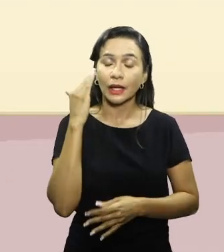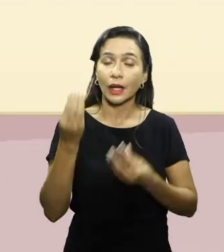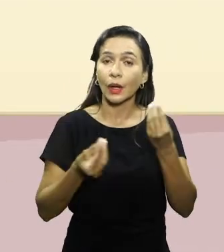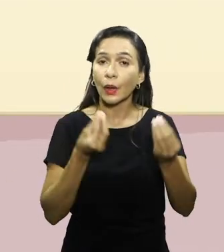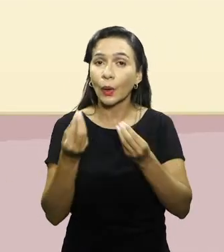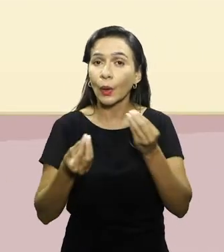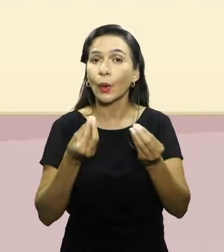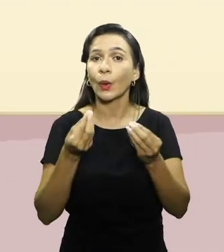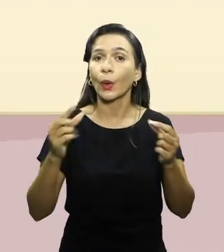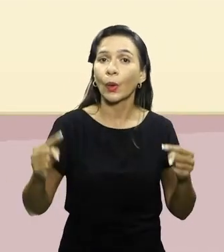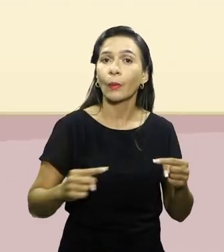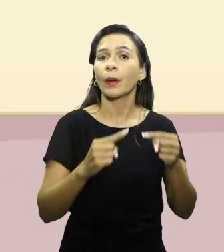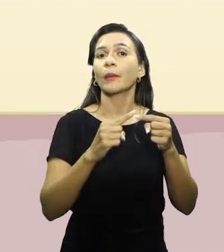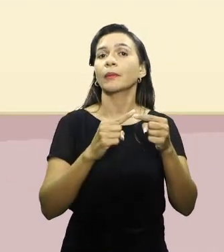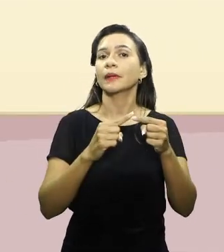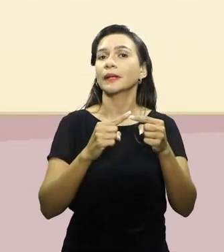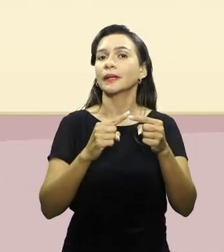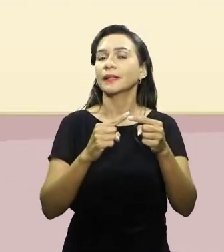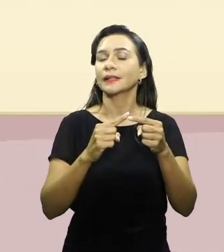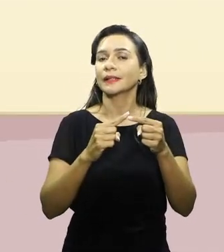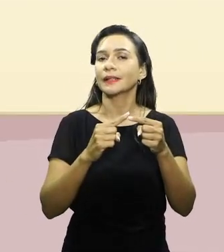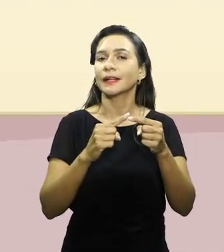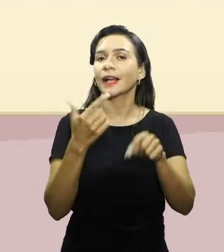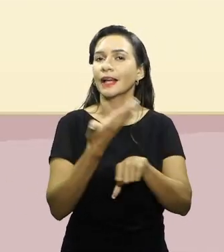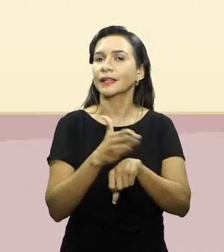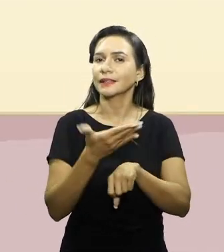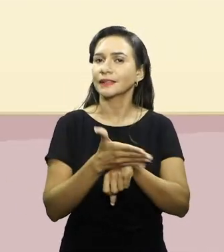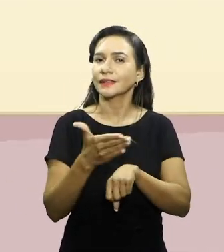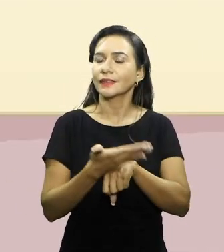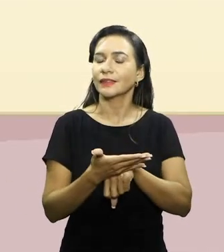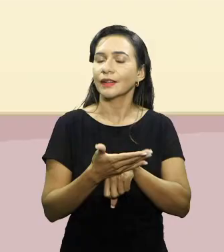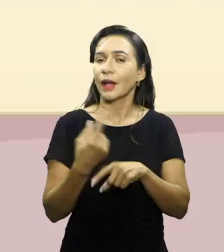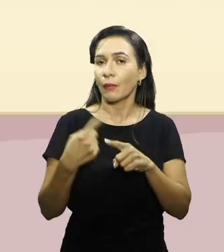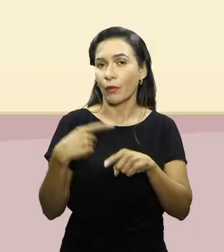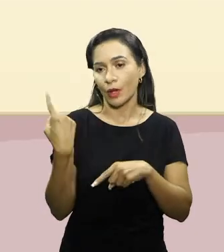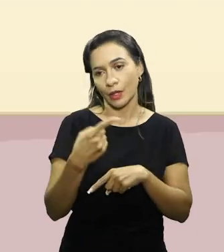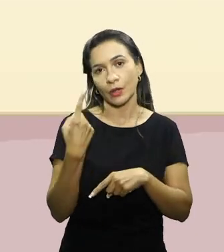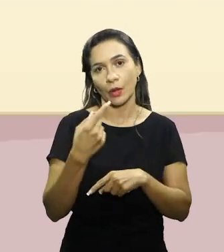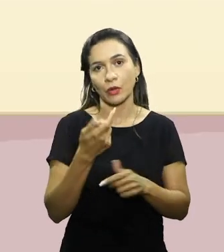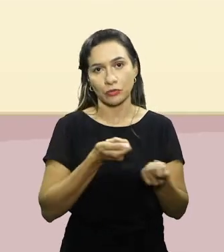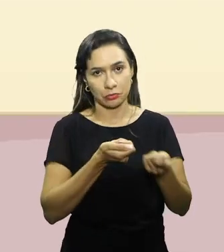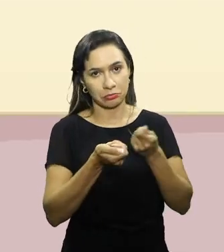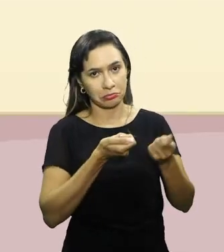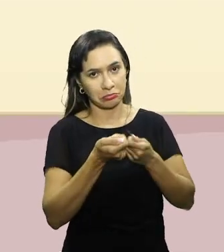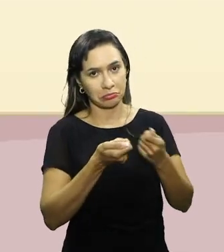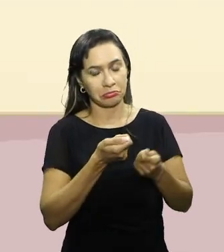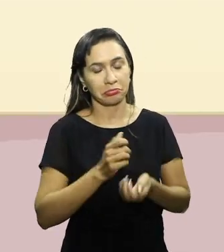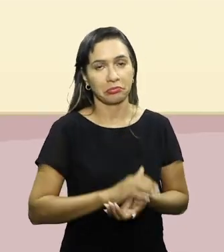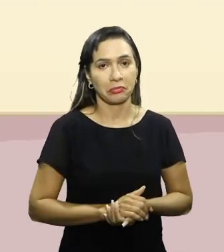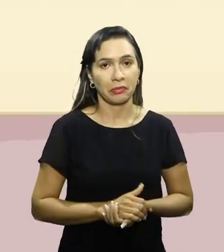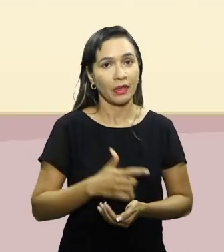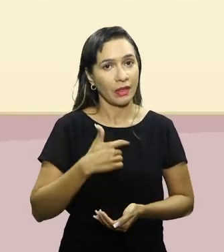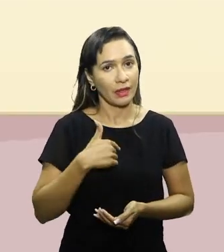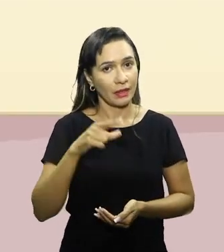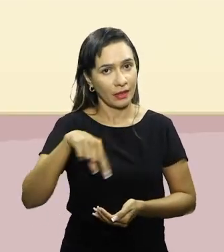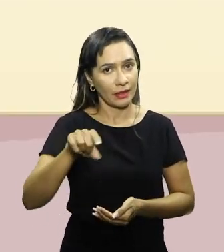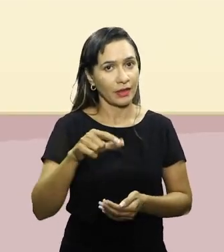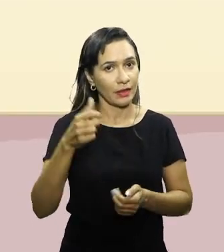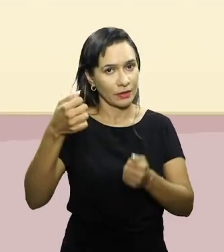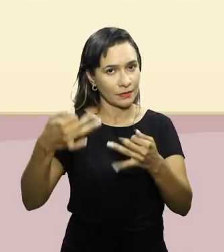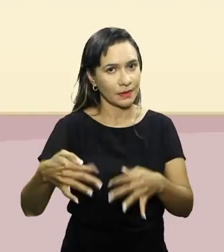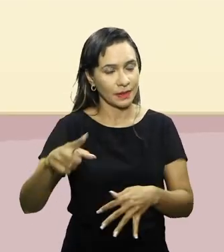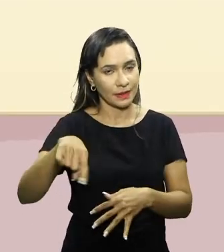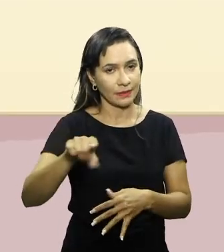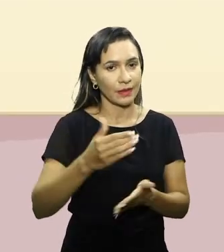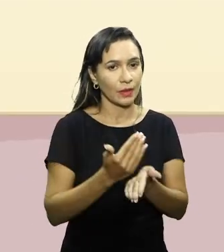aplicação durante o exercício, visto que estamos monitorando, certo? Para aquele perfil inicial que eu falei para vocês, que seria